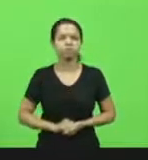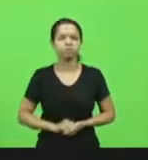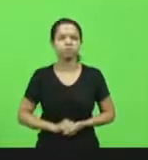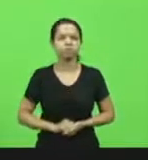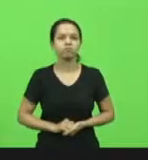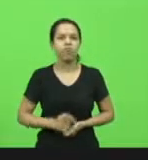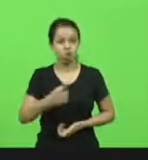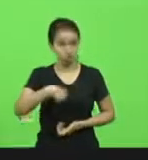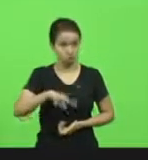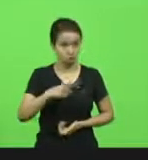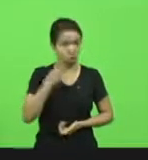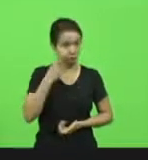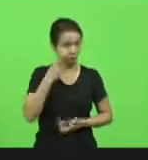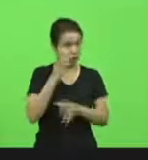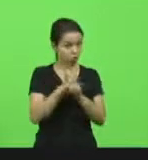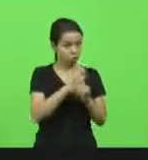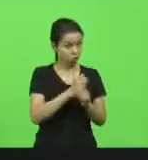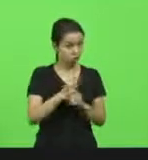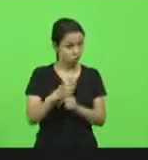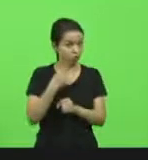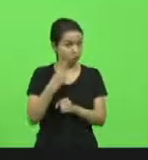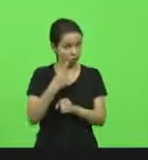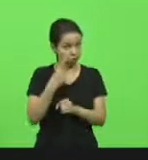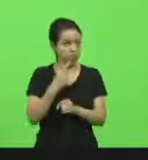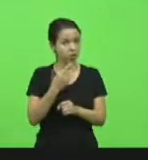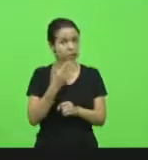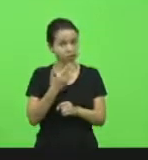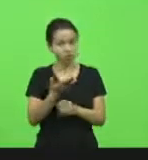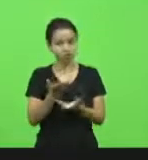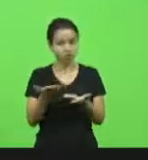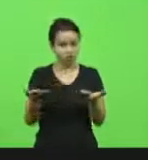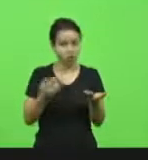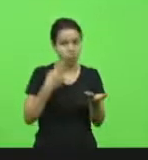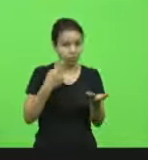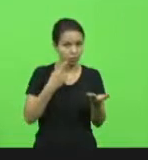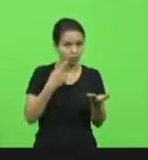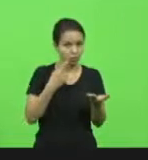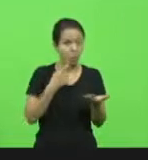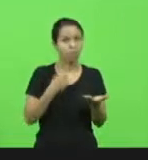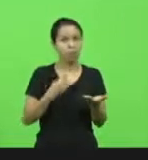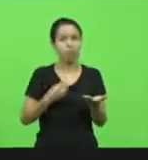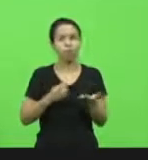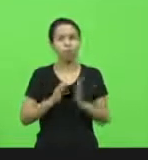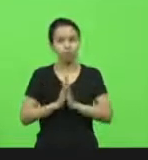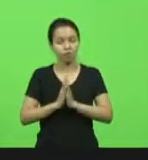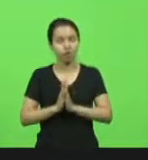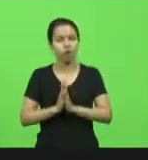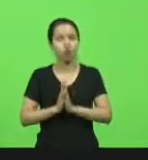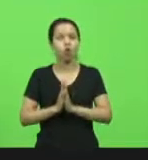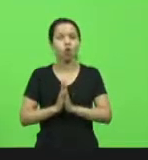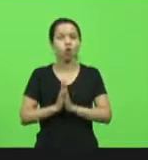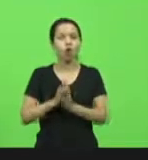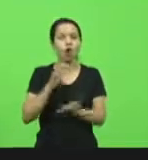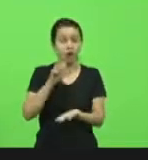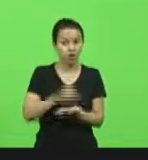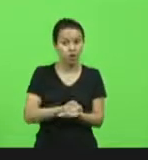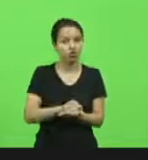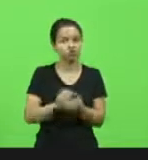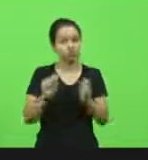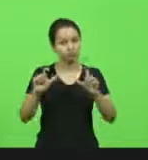Estamos fazendo verificação de quórum. Peço a gentileza, Srs. Deputados e Deputadas, para que registrem no painel.